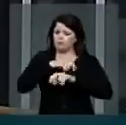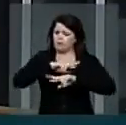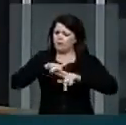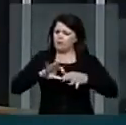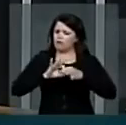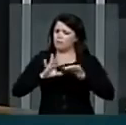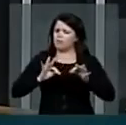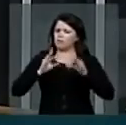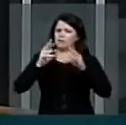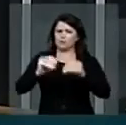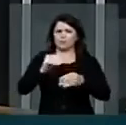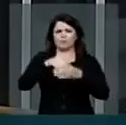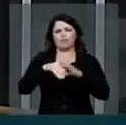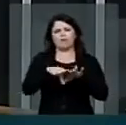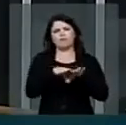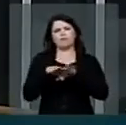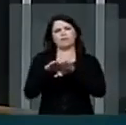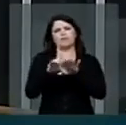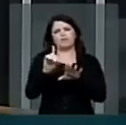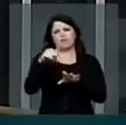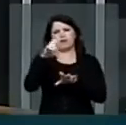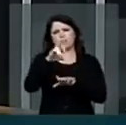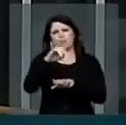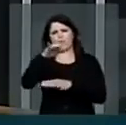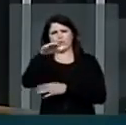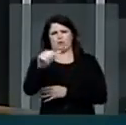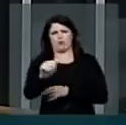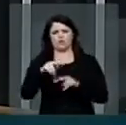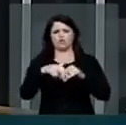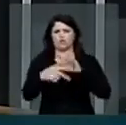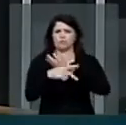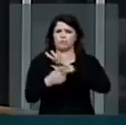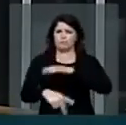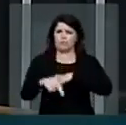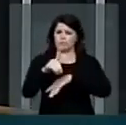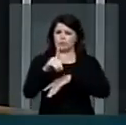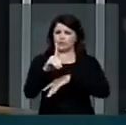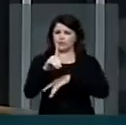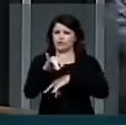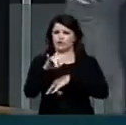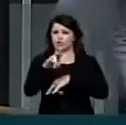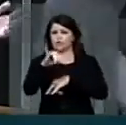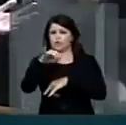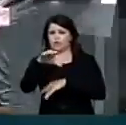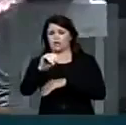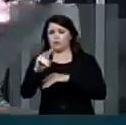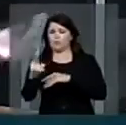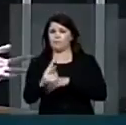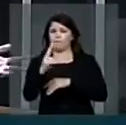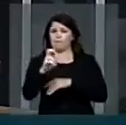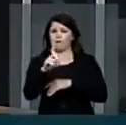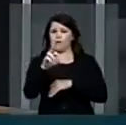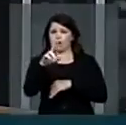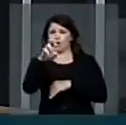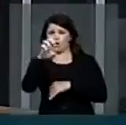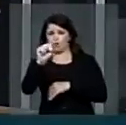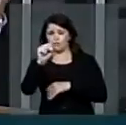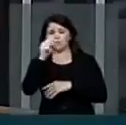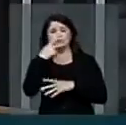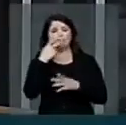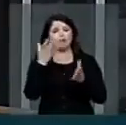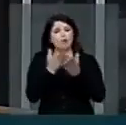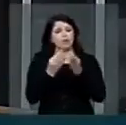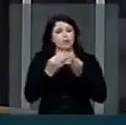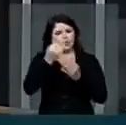liberdades democráticas, do Estado de Direito e de valores cristãos, que